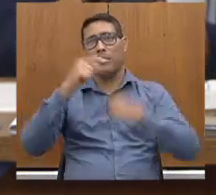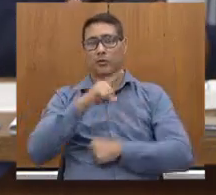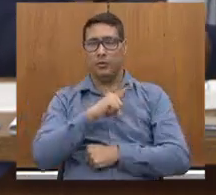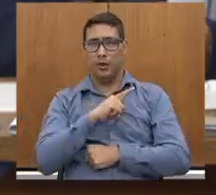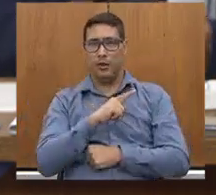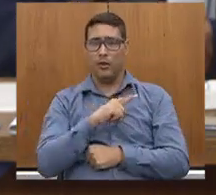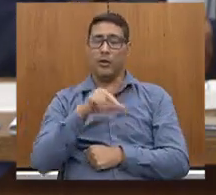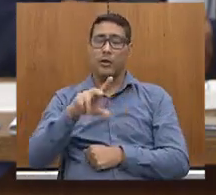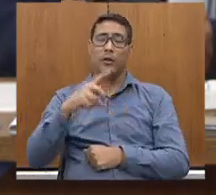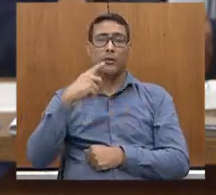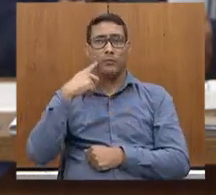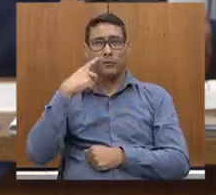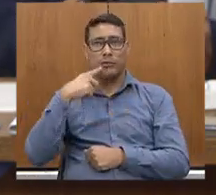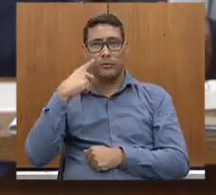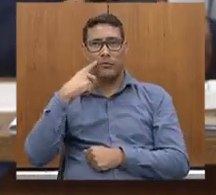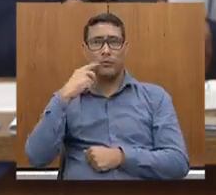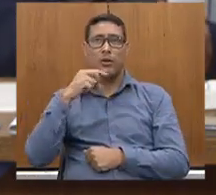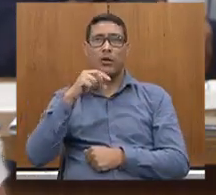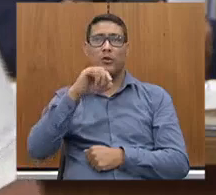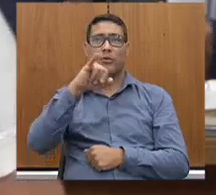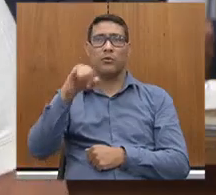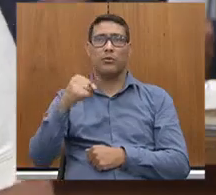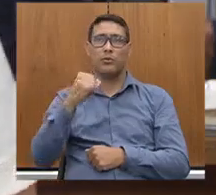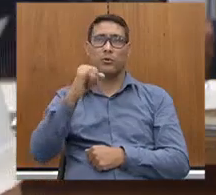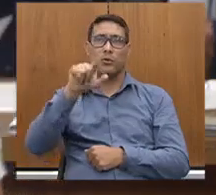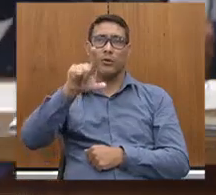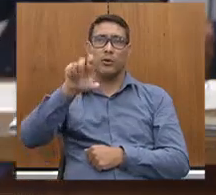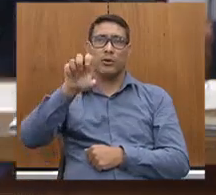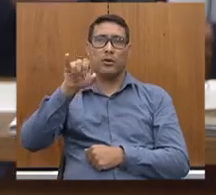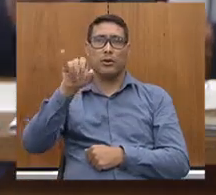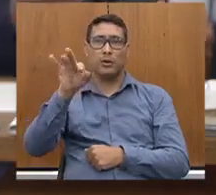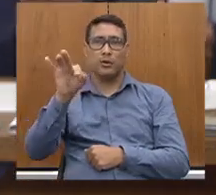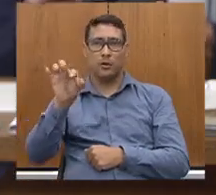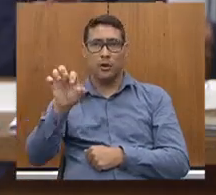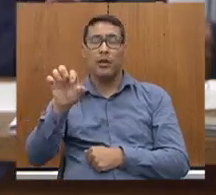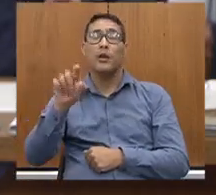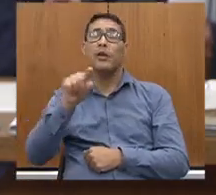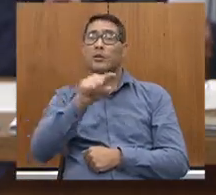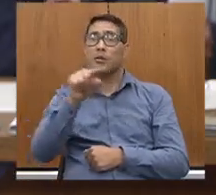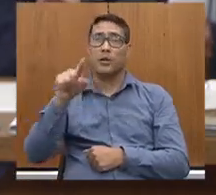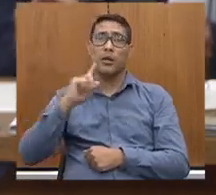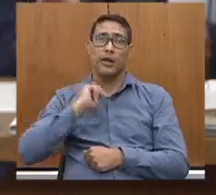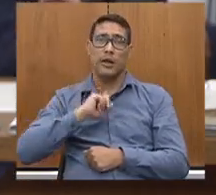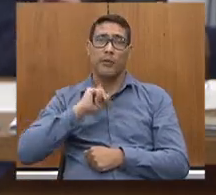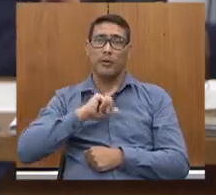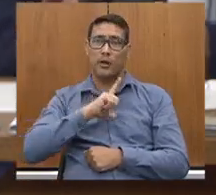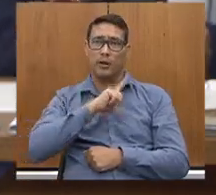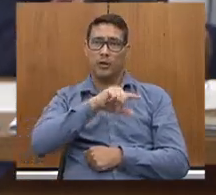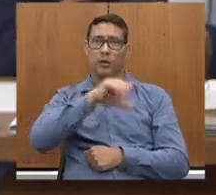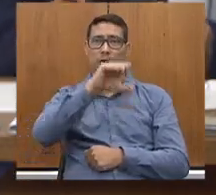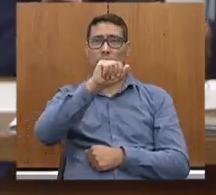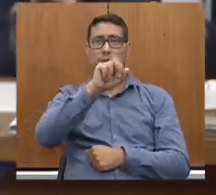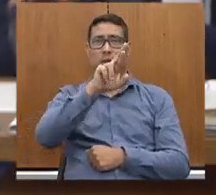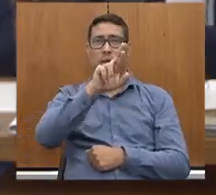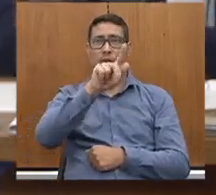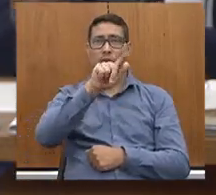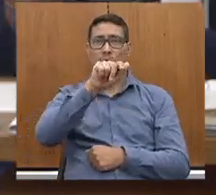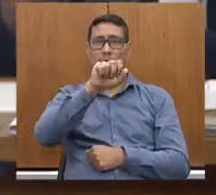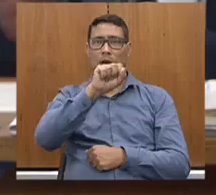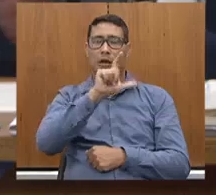Leite tem feito um trabalho brilhante por Minas, para que as nossas cargas tenham transporte barato, tenham